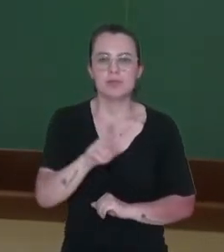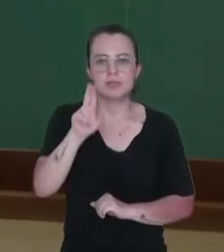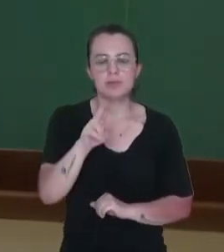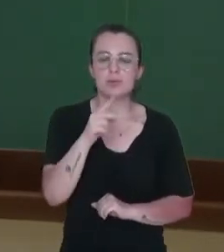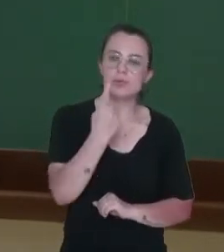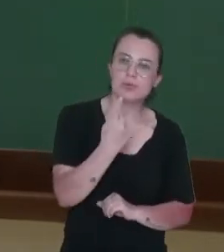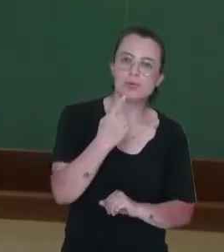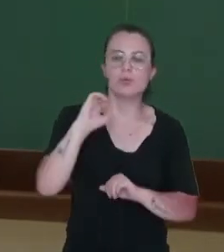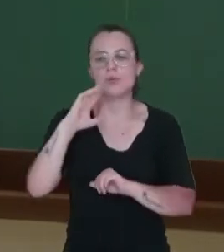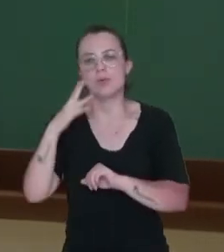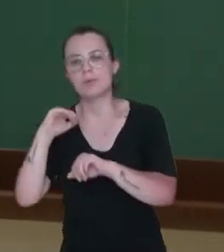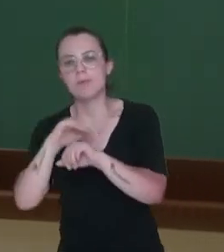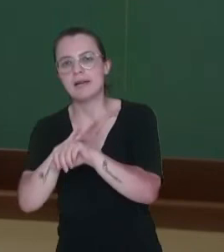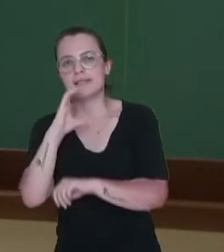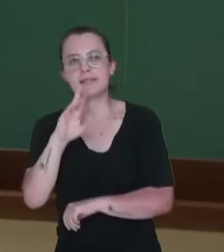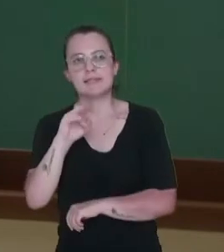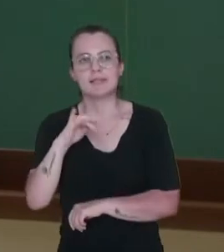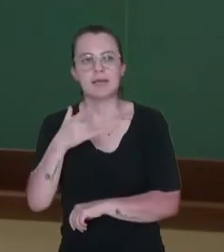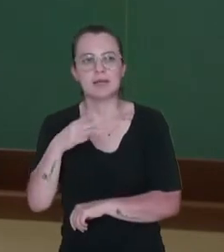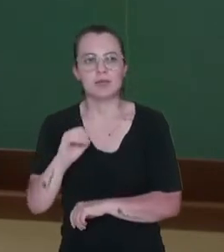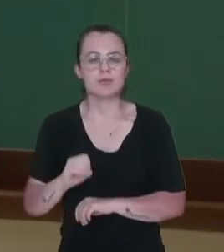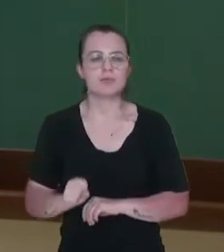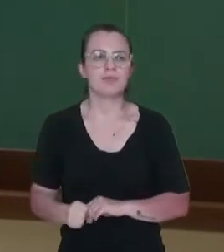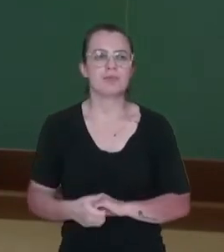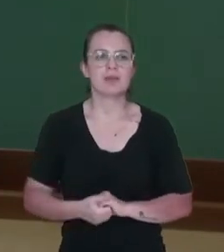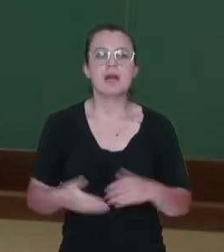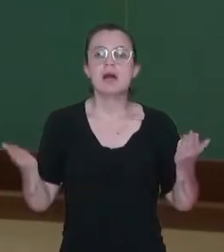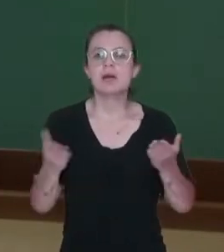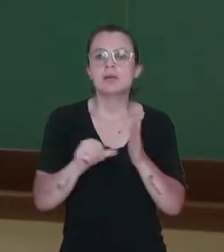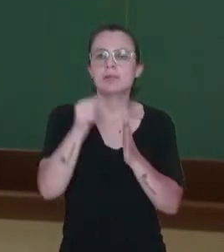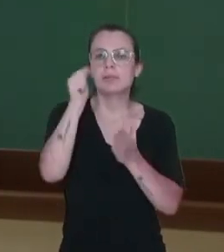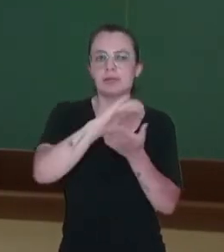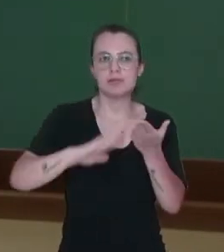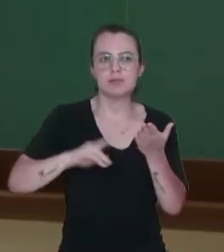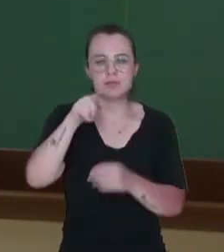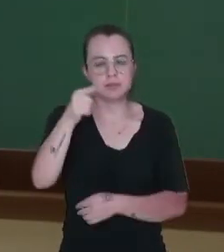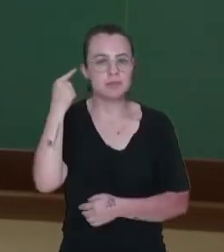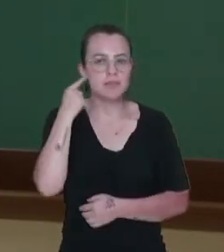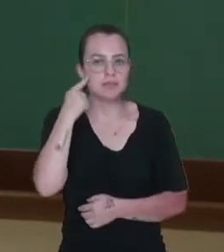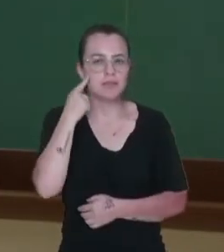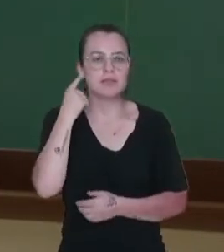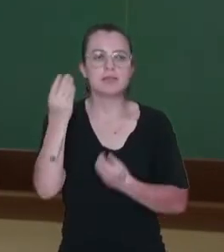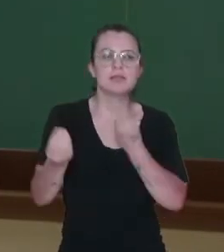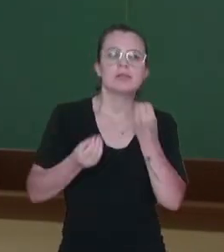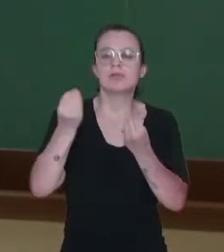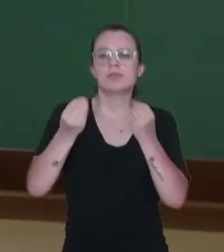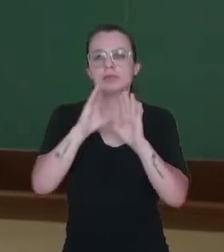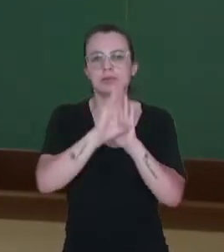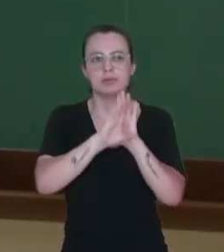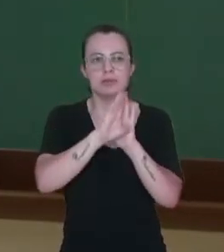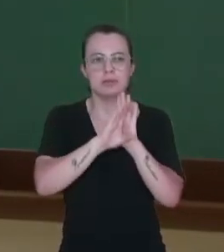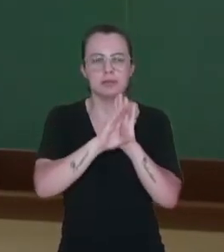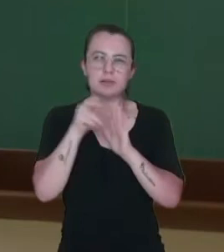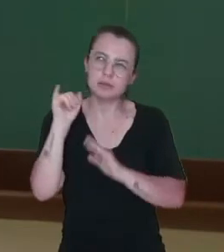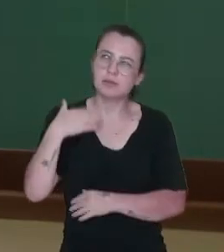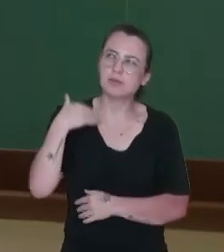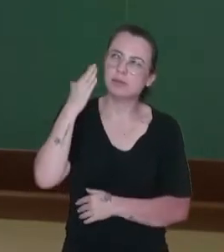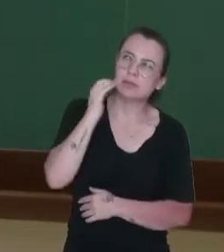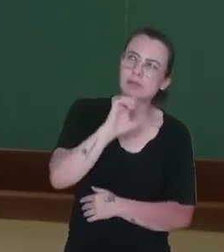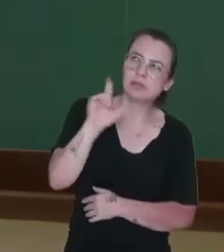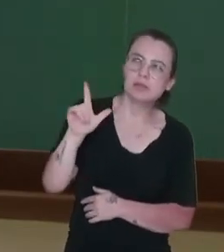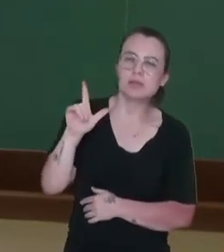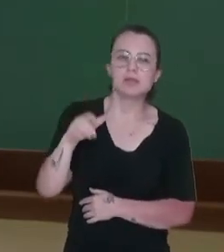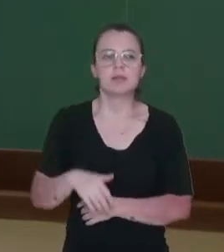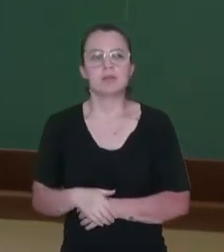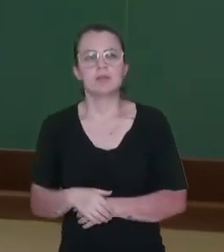ou mais critérios. E aí uma atividadezinha ali para vocês pensarem nesses conceitos. Será que eu entendi o que é região?